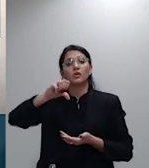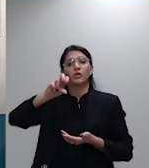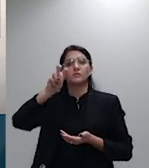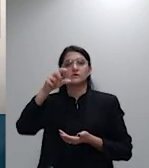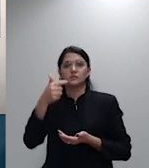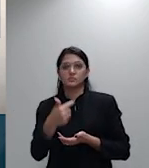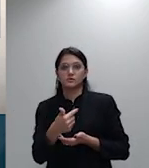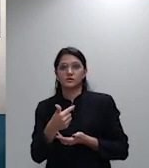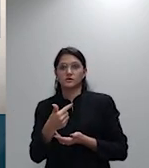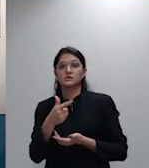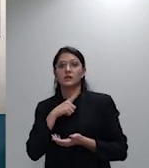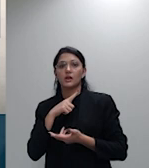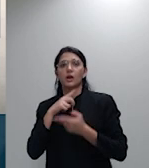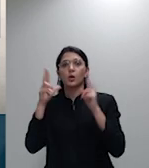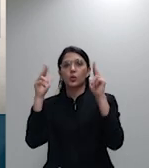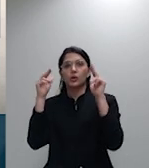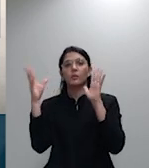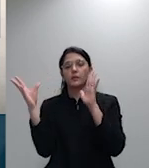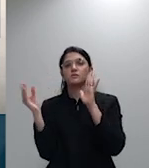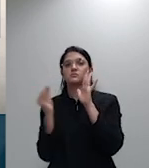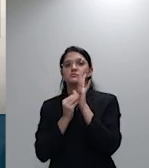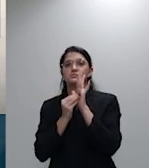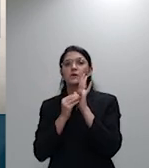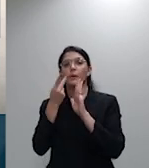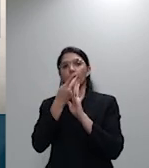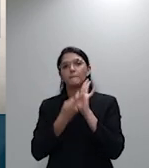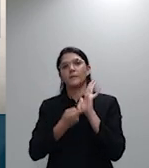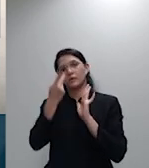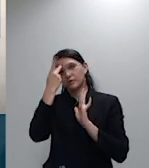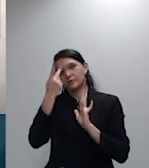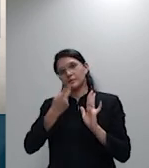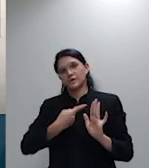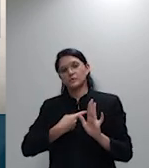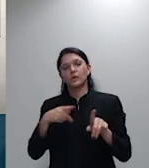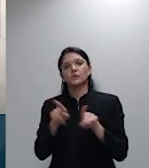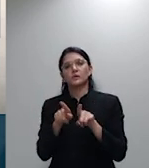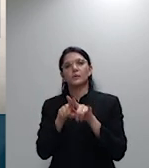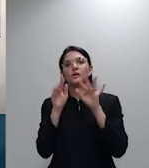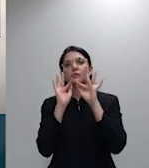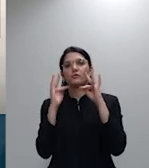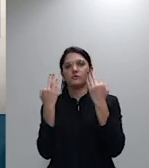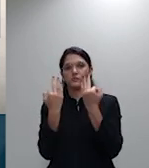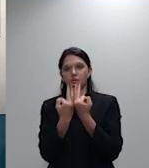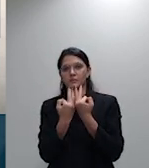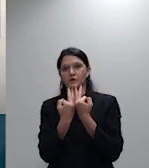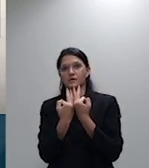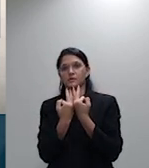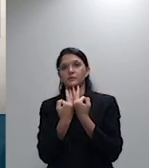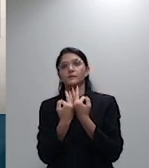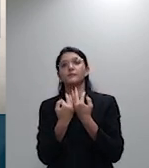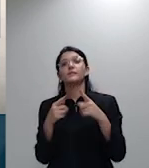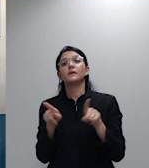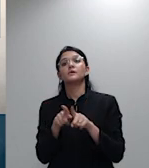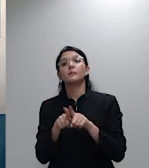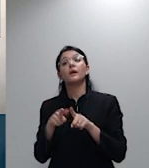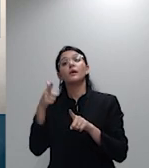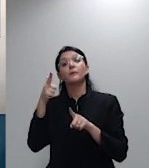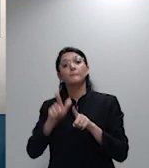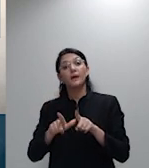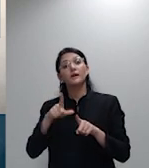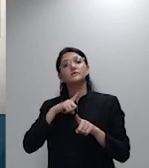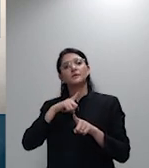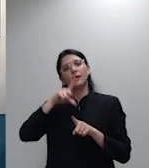individuais e familiares as razões de decidir do respectivo acordo contém argumentação abrangente